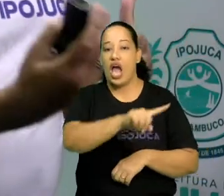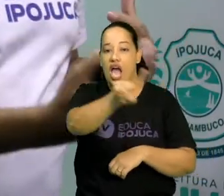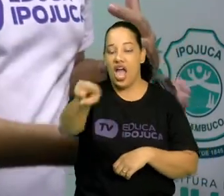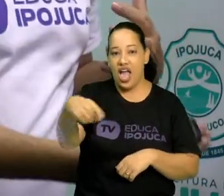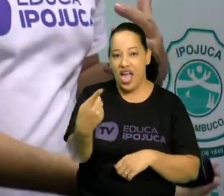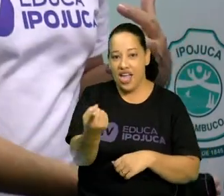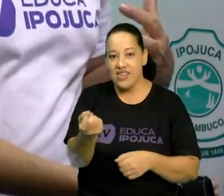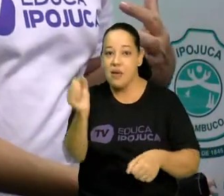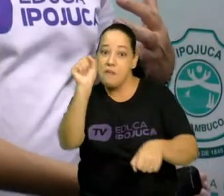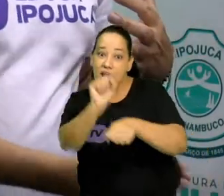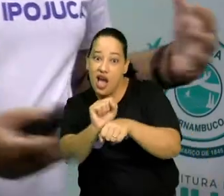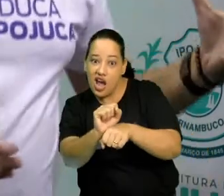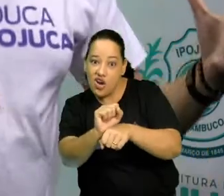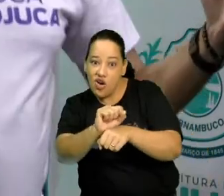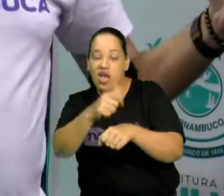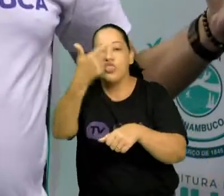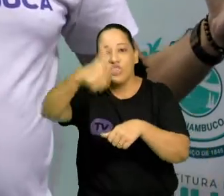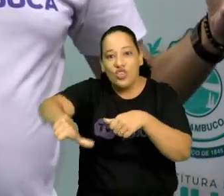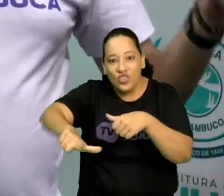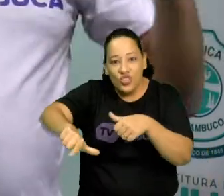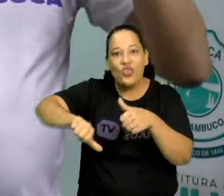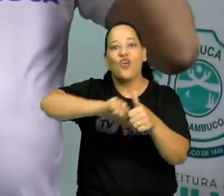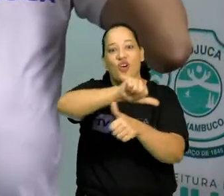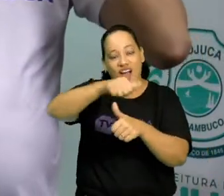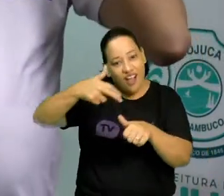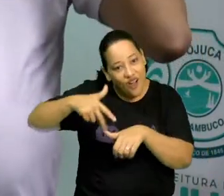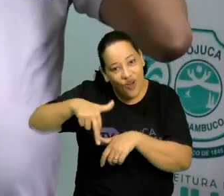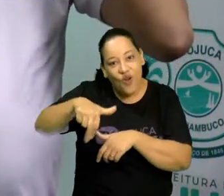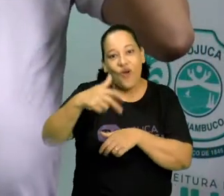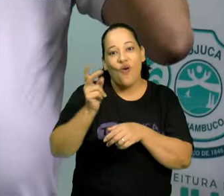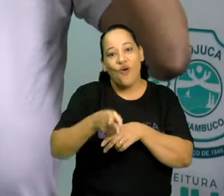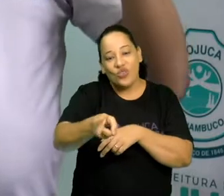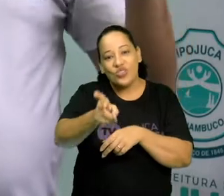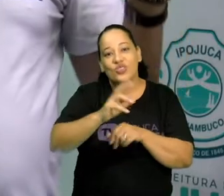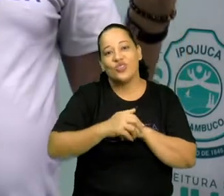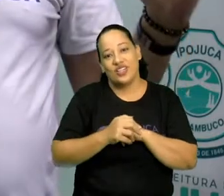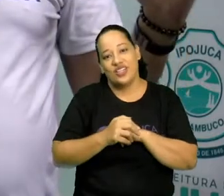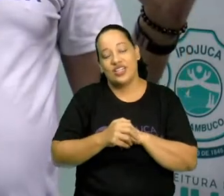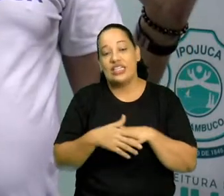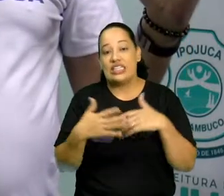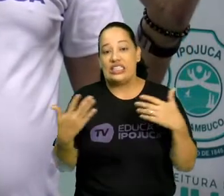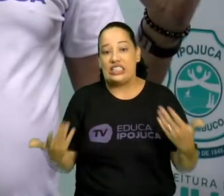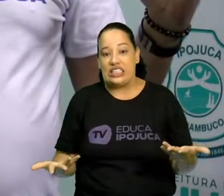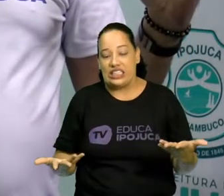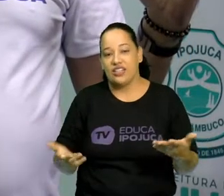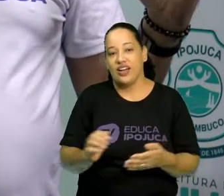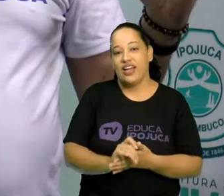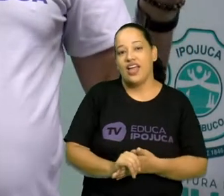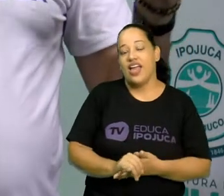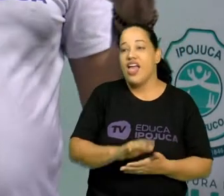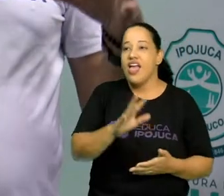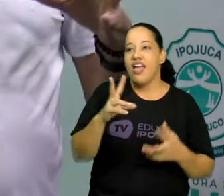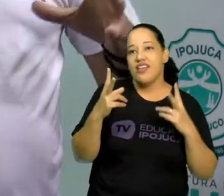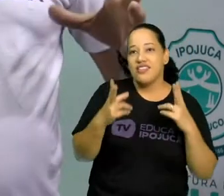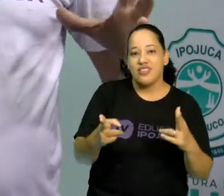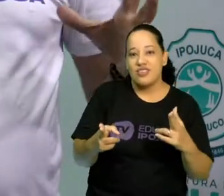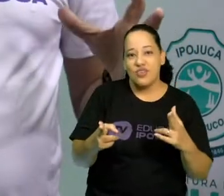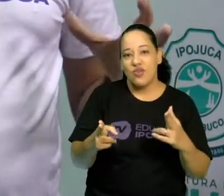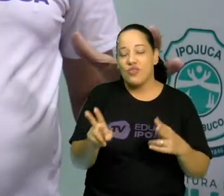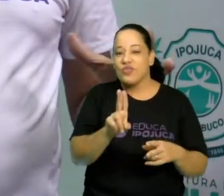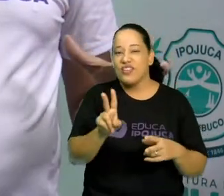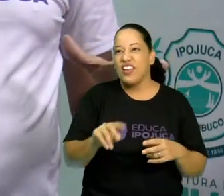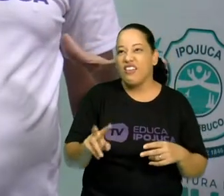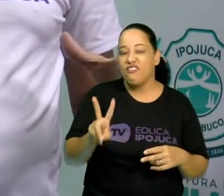voltam a fazer a cena. isso dá uma quebra, isso é o chamado efeito V, também conhecido como